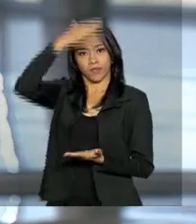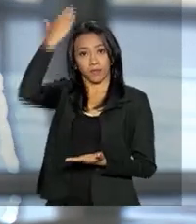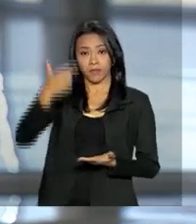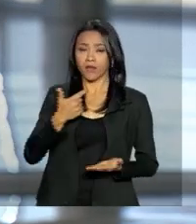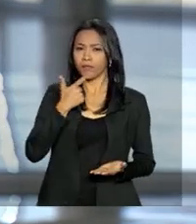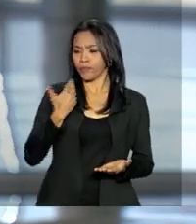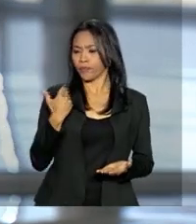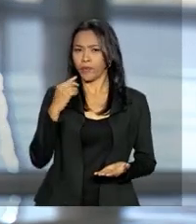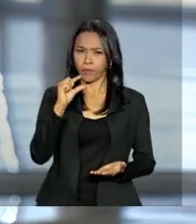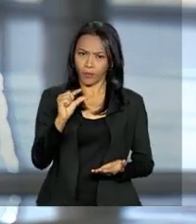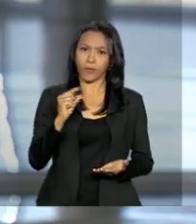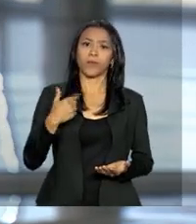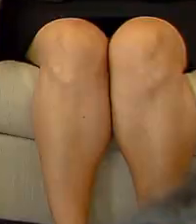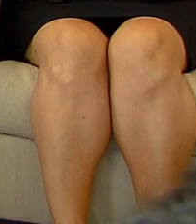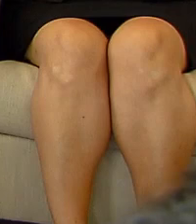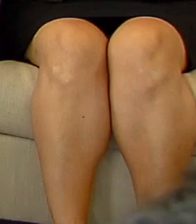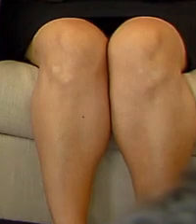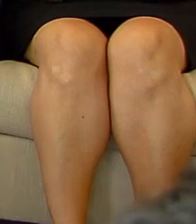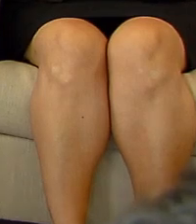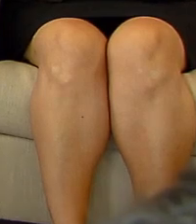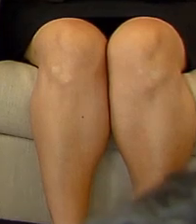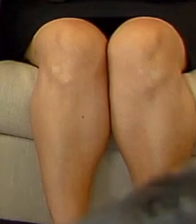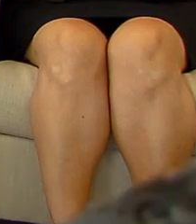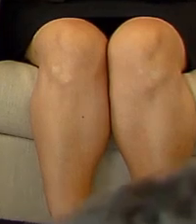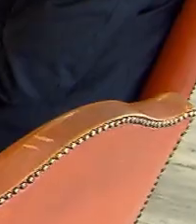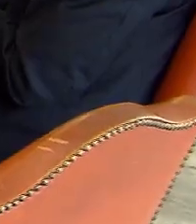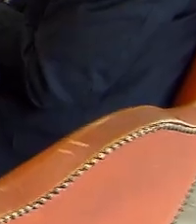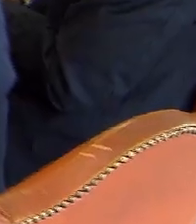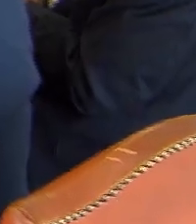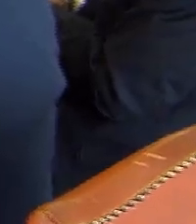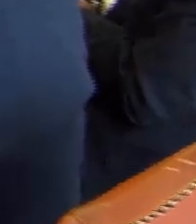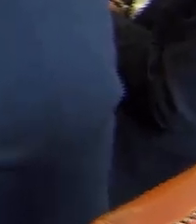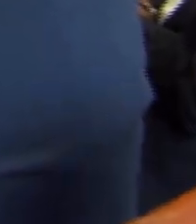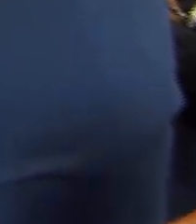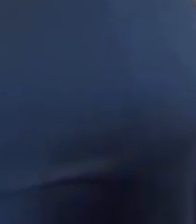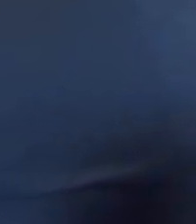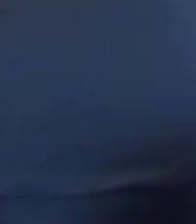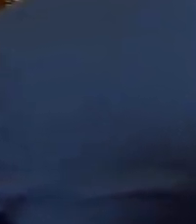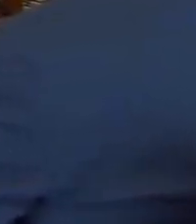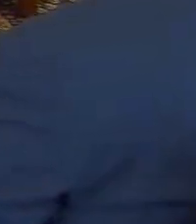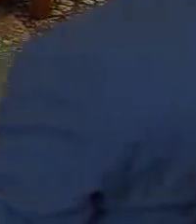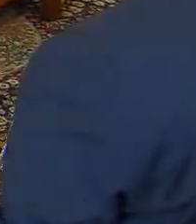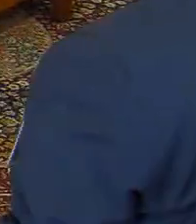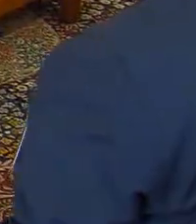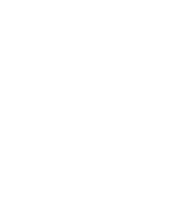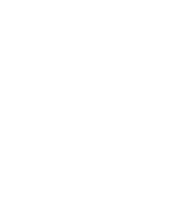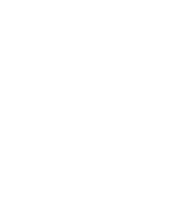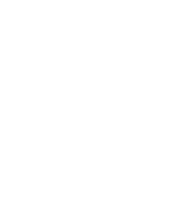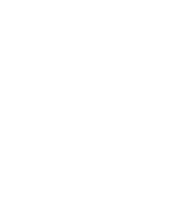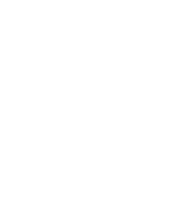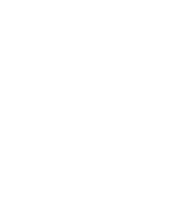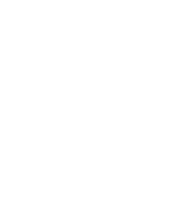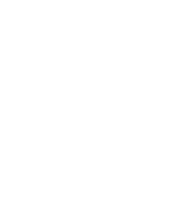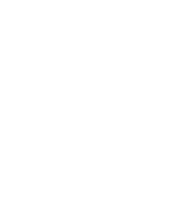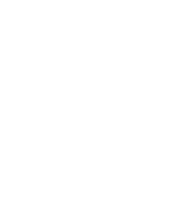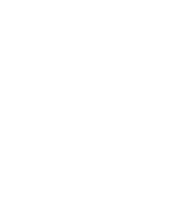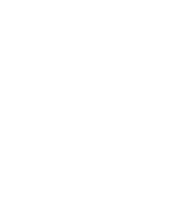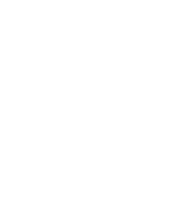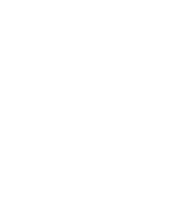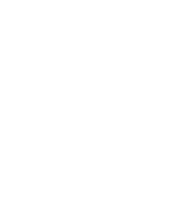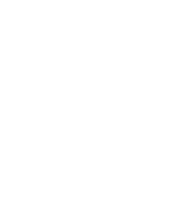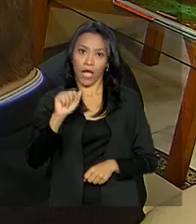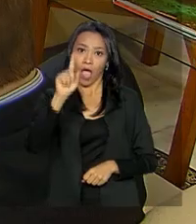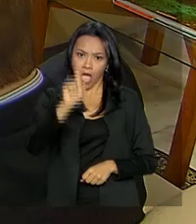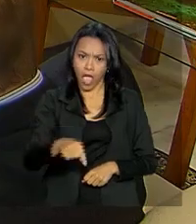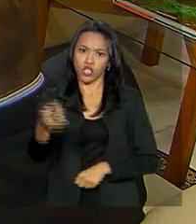da manhã, o presidente recebeu aqui no Palácio do Planalto a ex-presidente da Costa Rica, Laura Chinchilla, que é a atual chefe